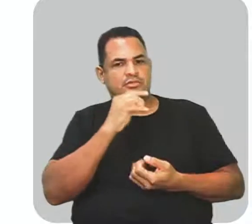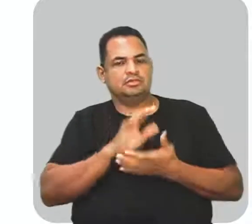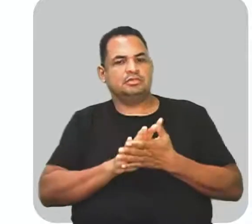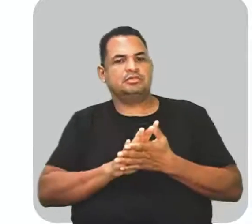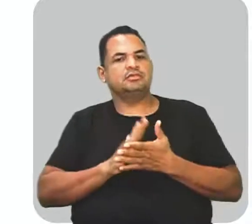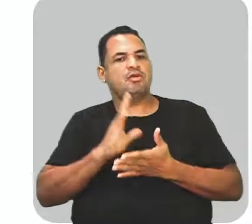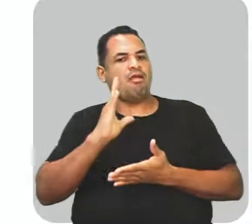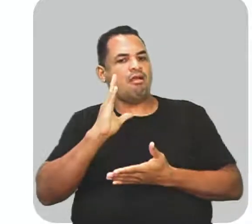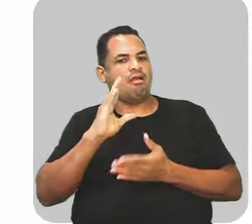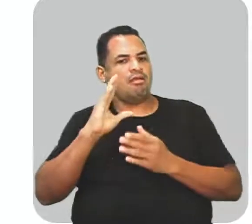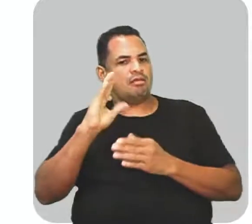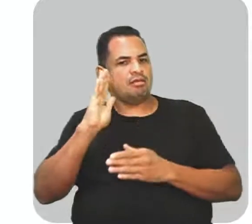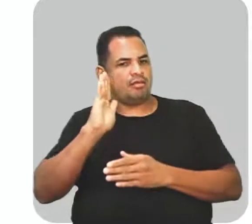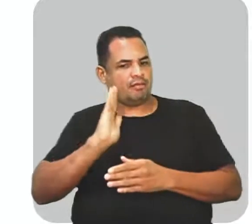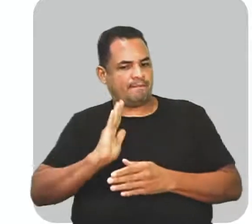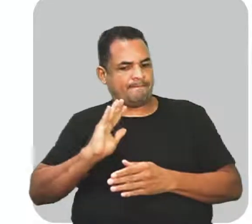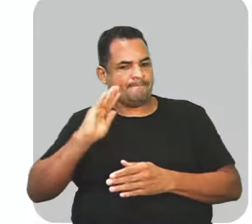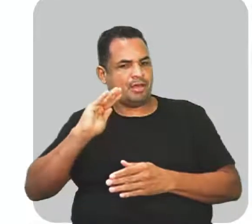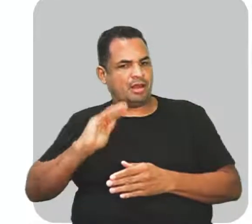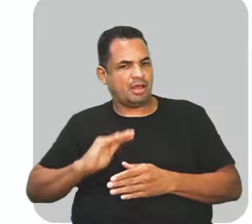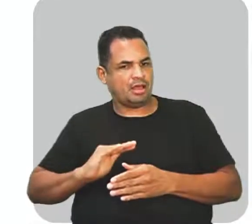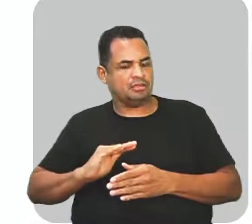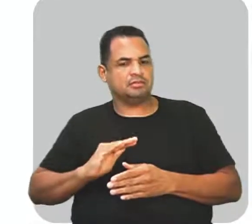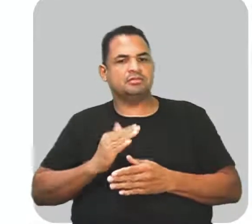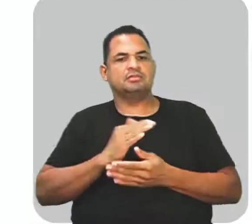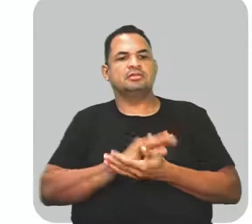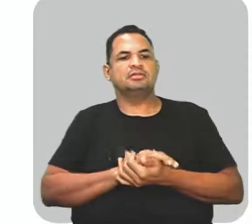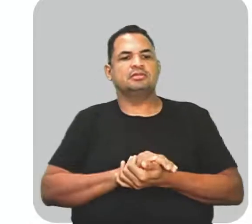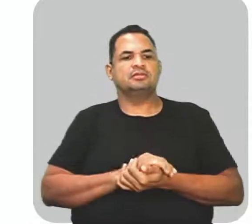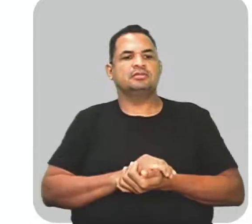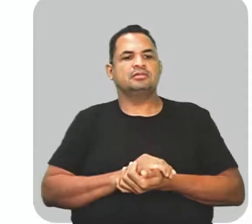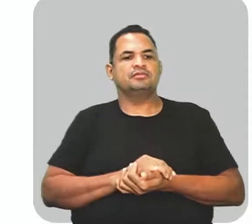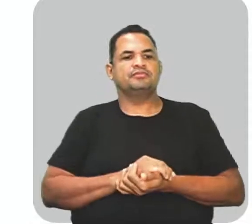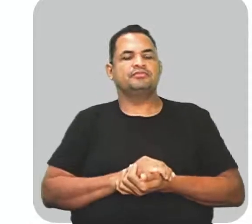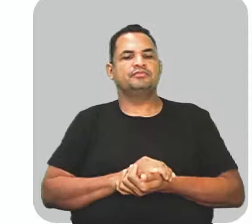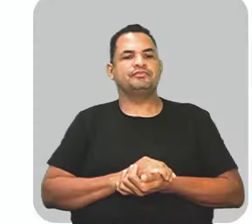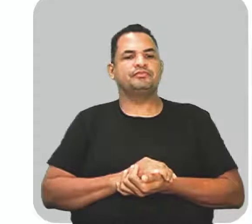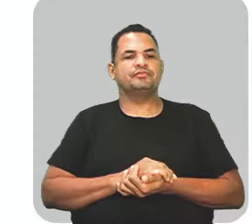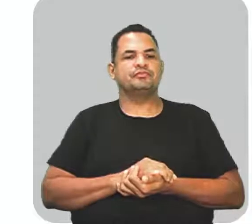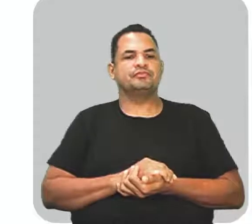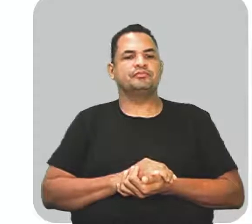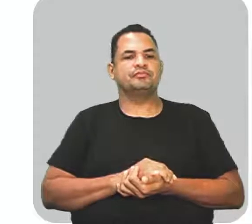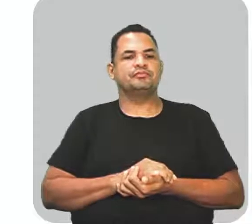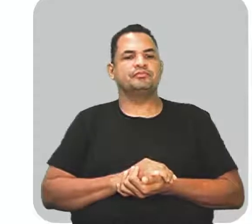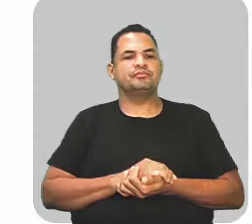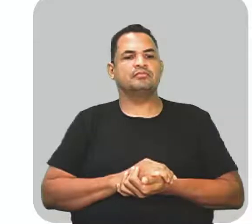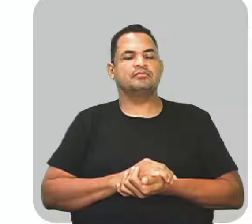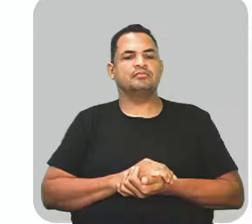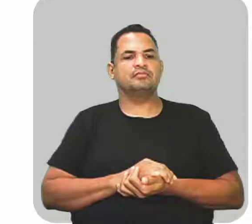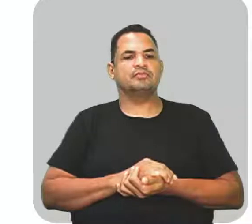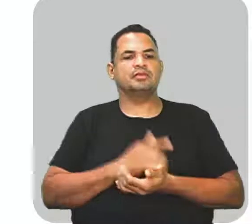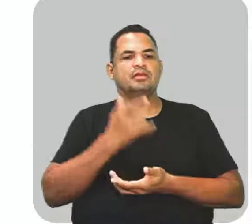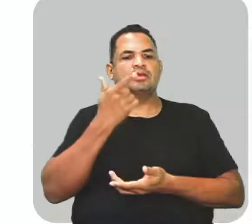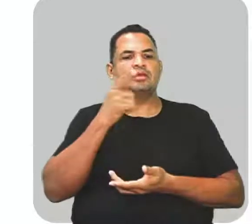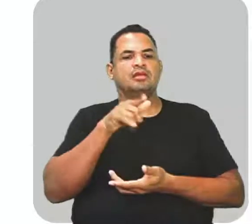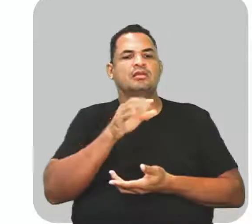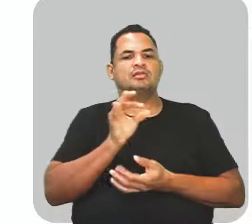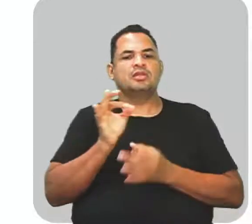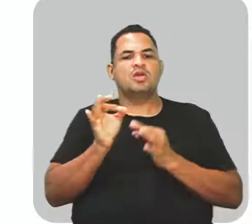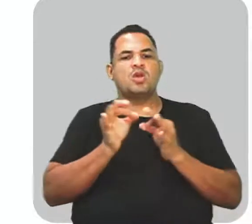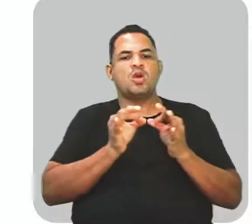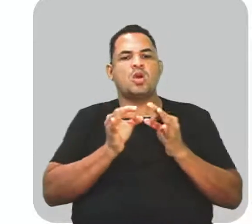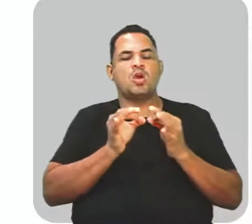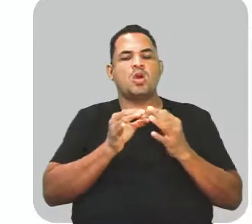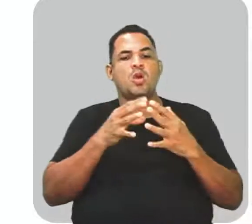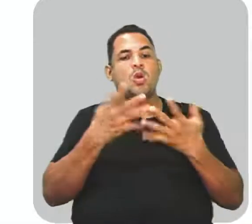Temos a repetição da consonante B, né? Bom, bonito e barato. Repetição ordenada de